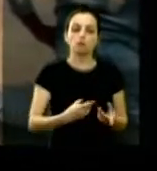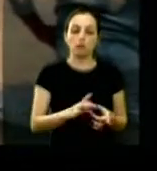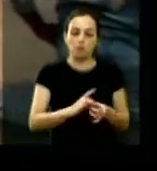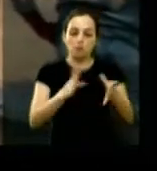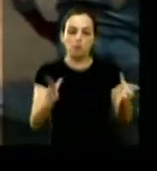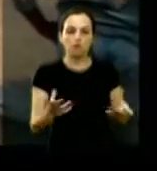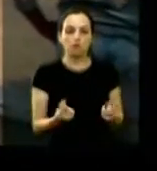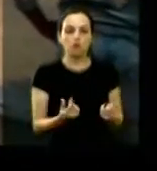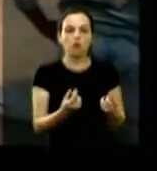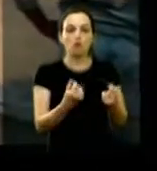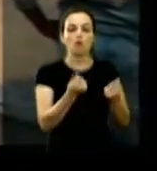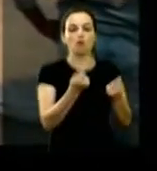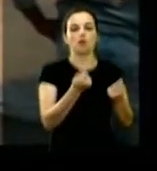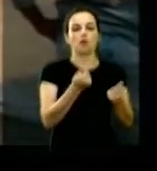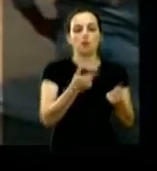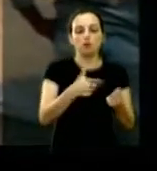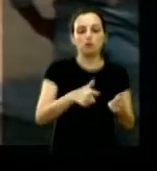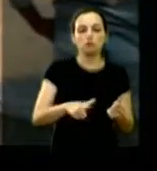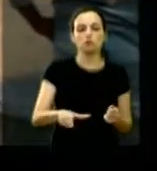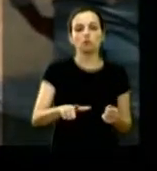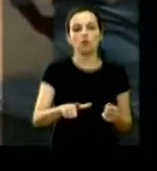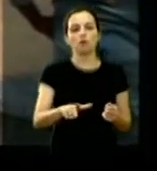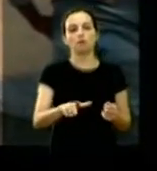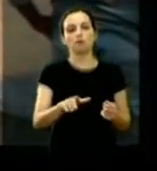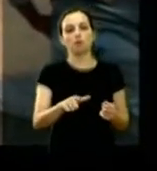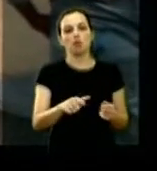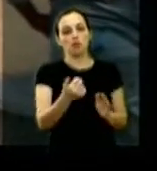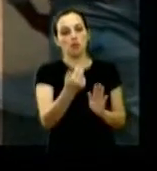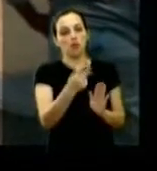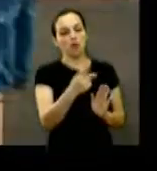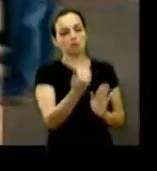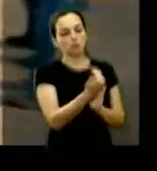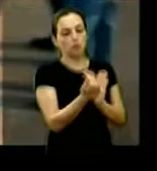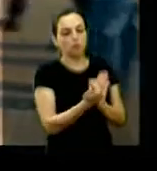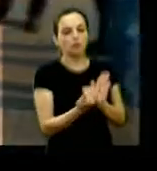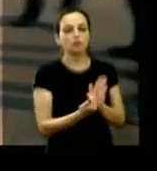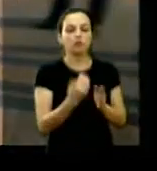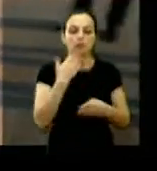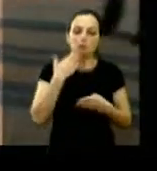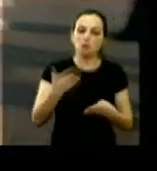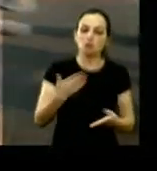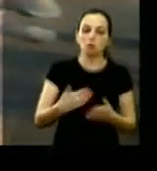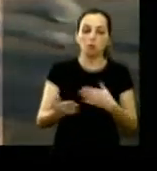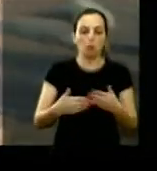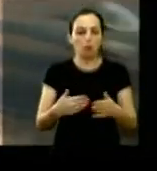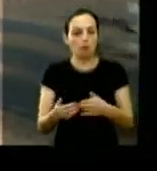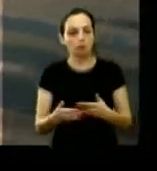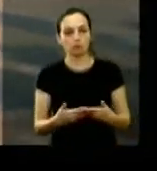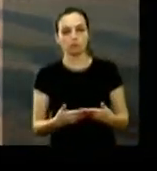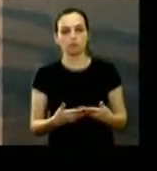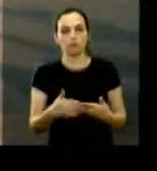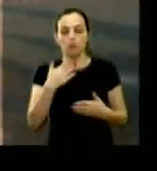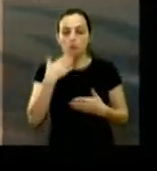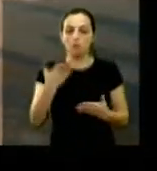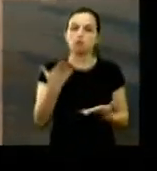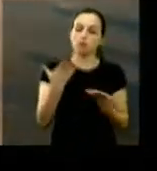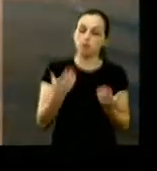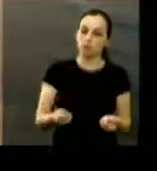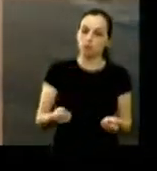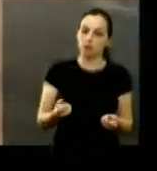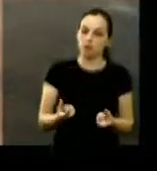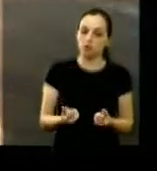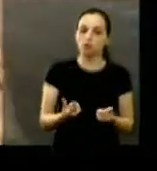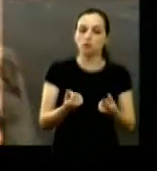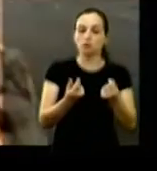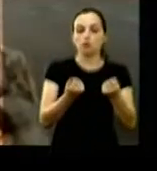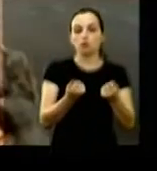para manutenção do serviço o processo pode ser solicitado a qualquer momento assim que o pedido for aprovado o valor de repasse